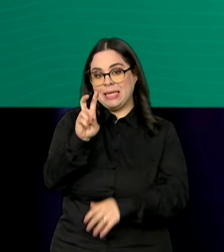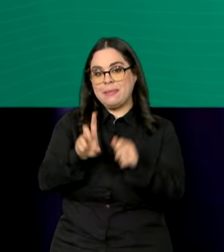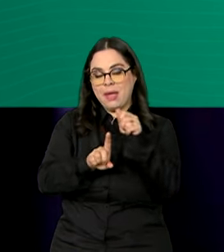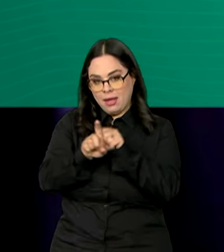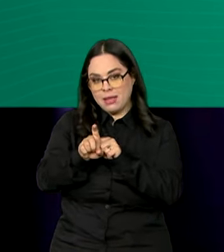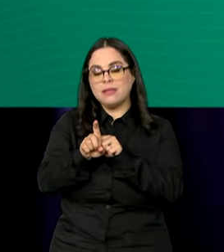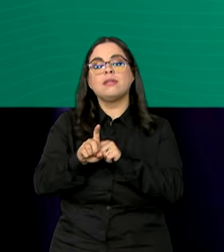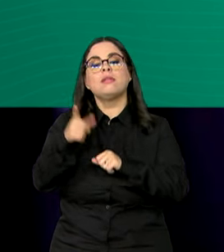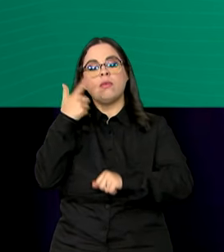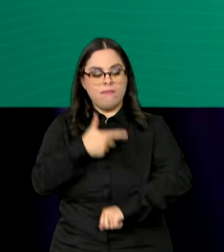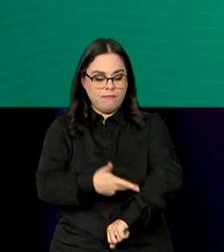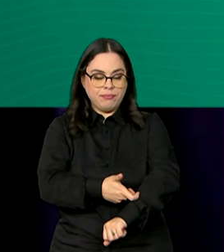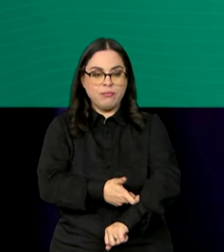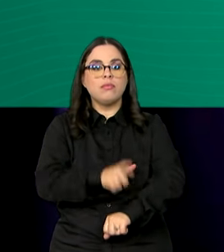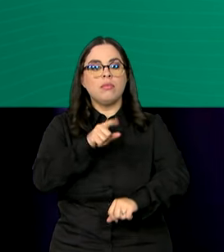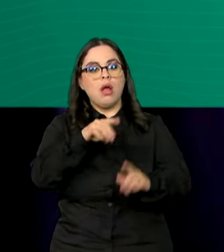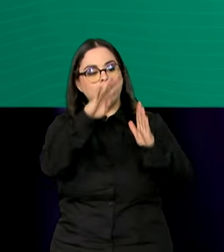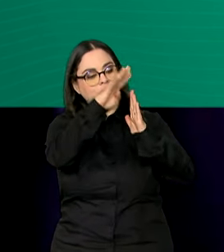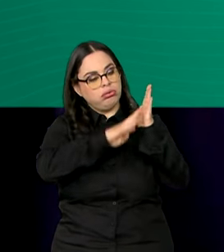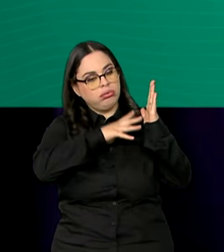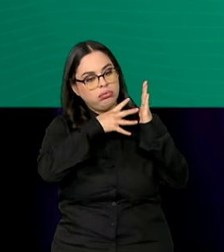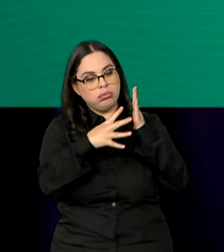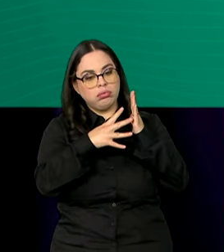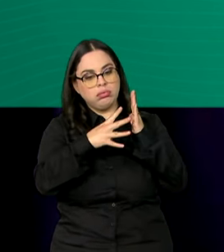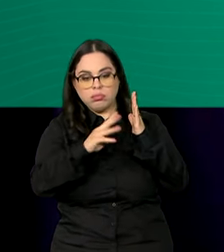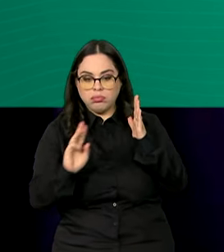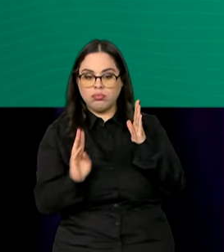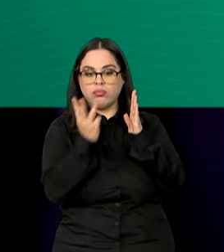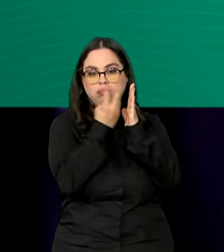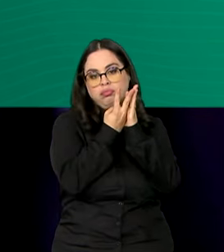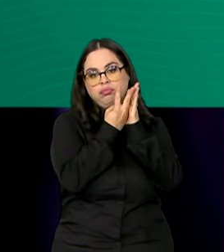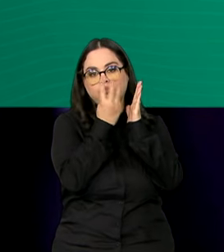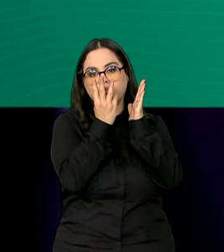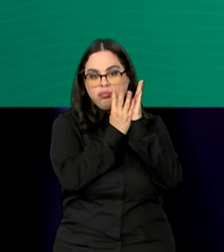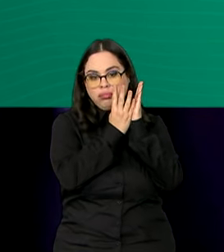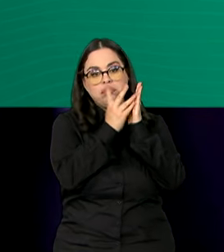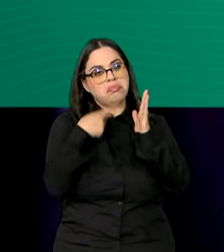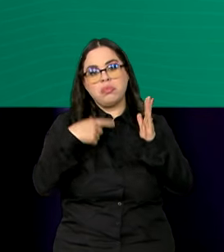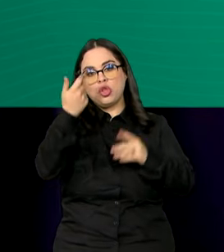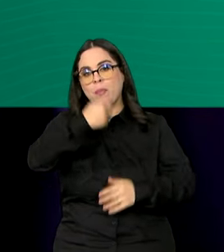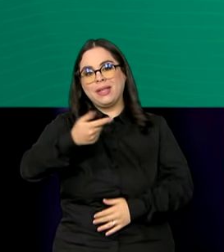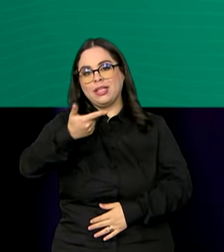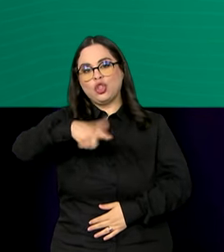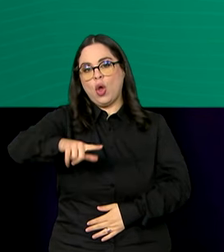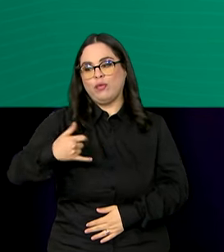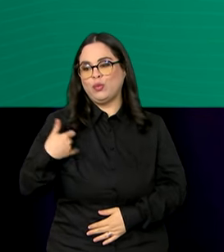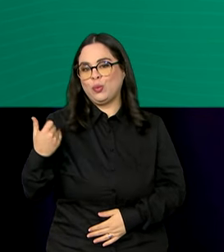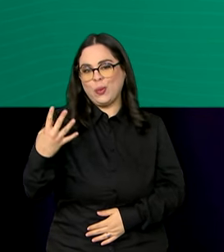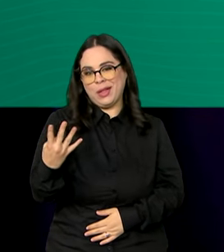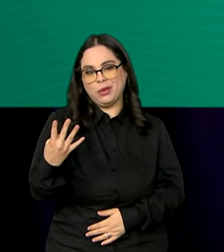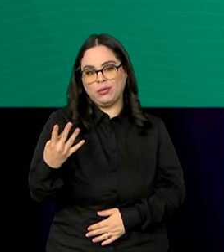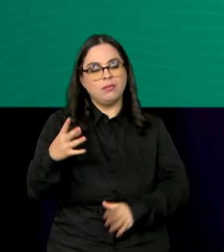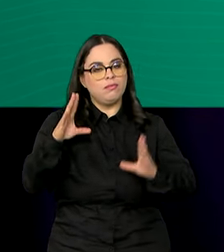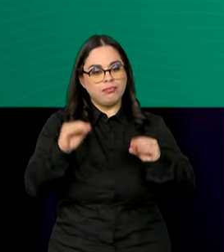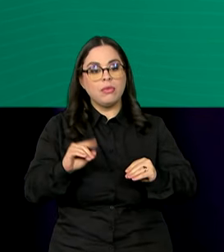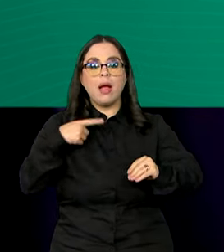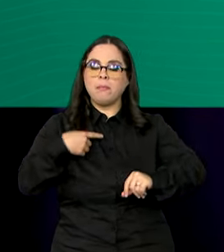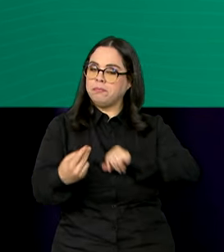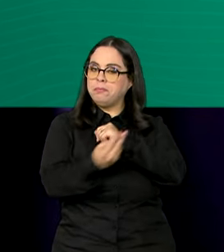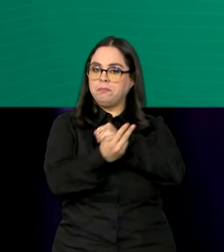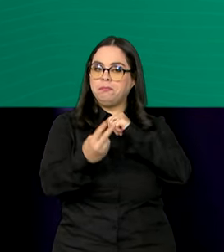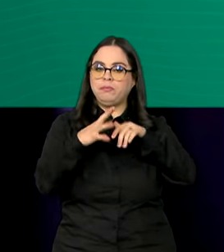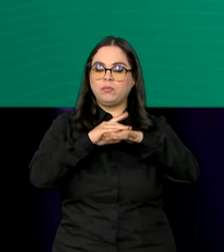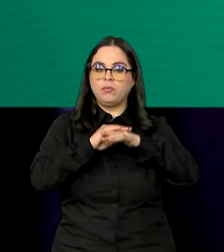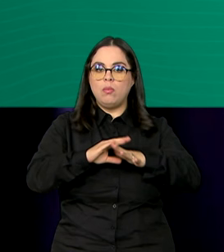assim, completa o esquema vacinal, sem necessidade de reforço aos 4 anos. E fica protegido contra a doença,